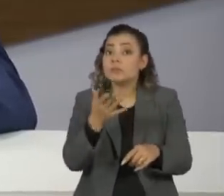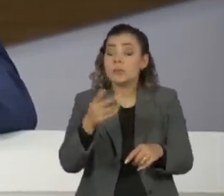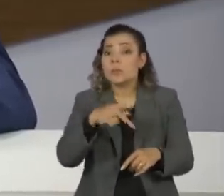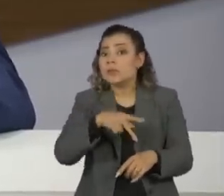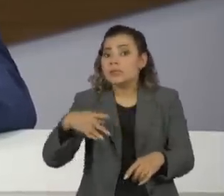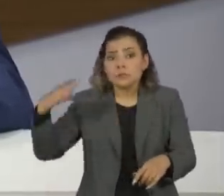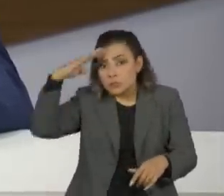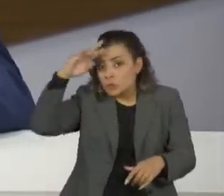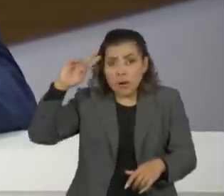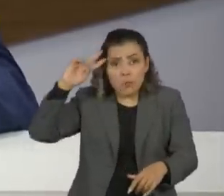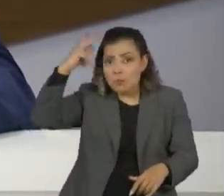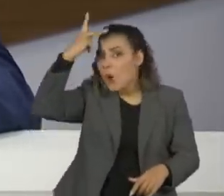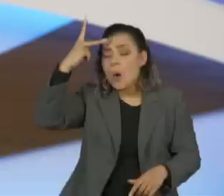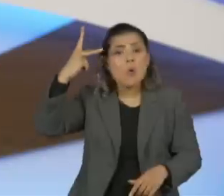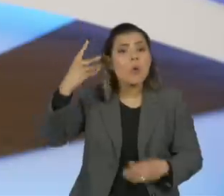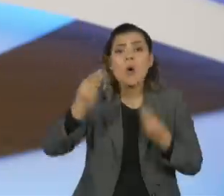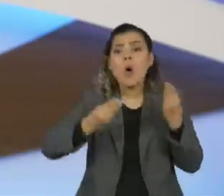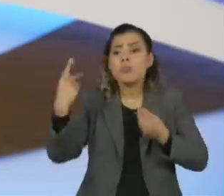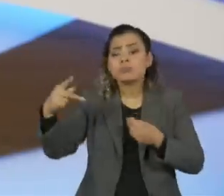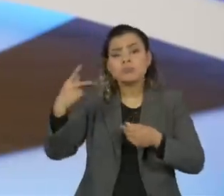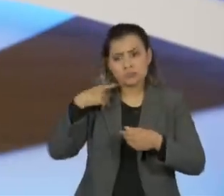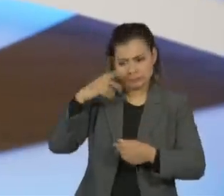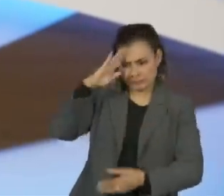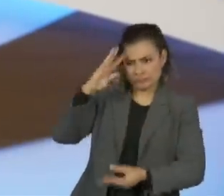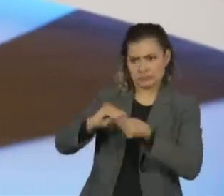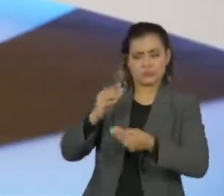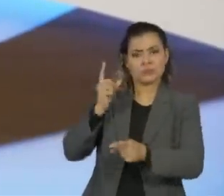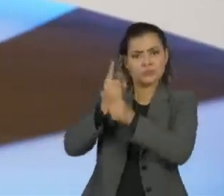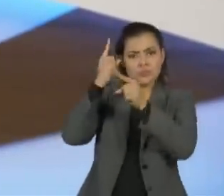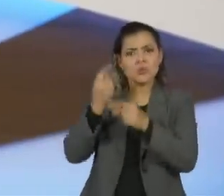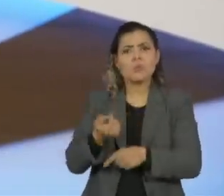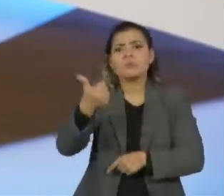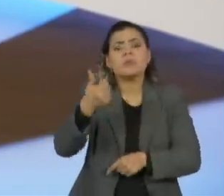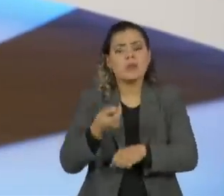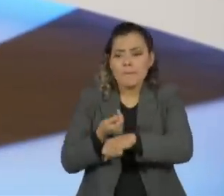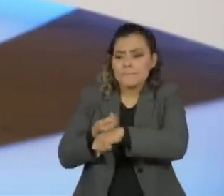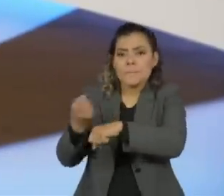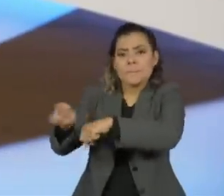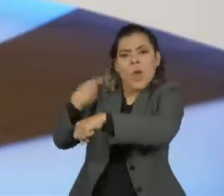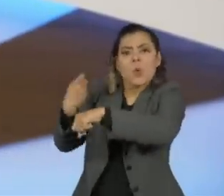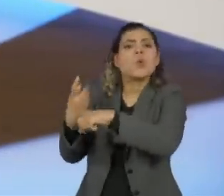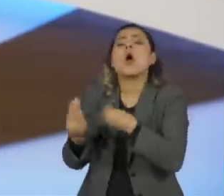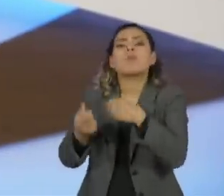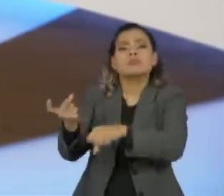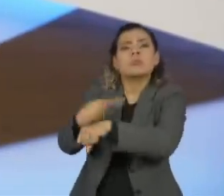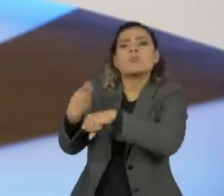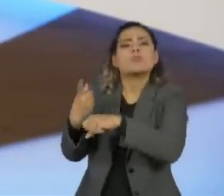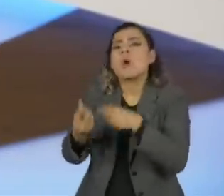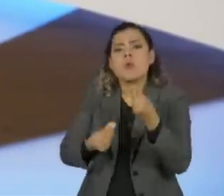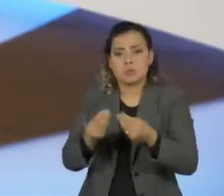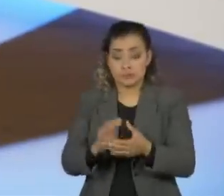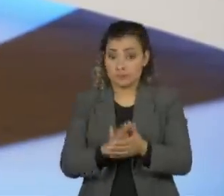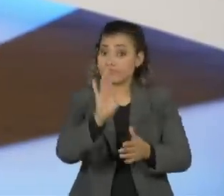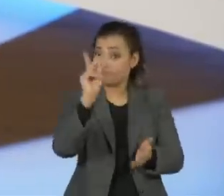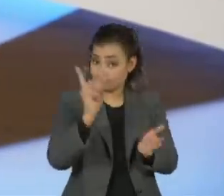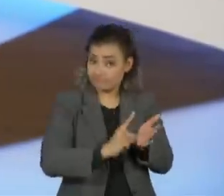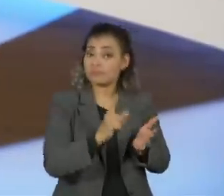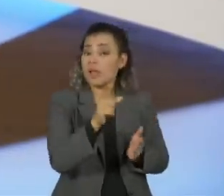tinha indicado que ia ser para ser outra Eu penso assim, eu tive um insight de que todas as